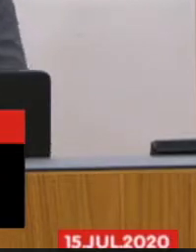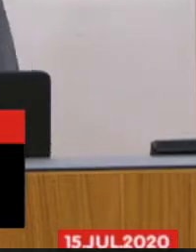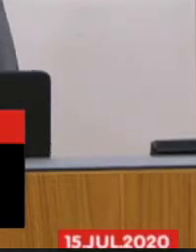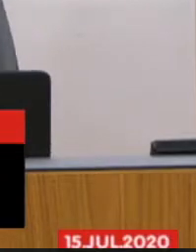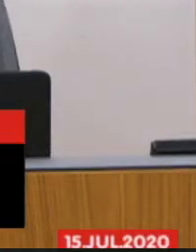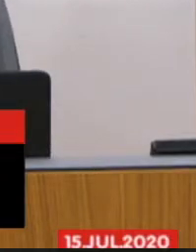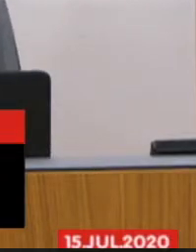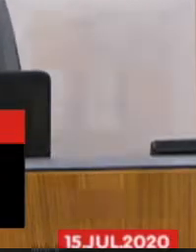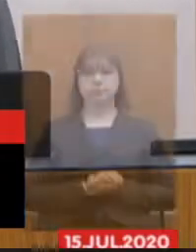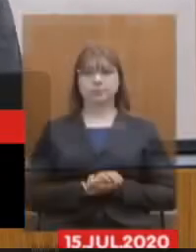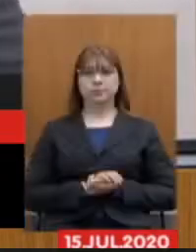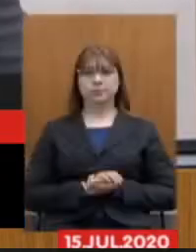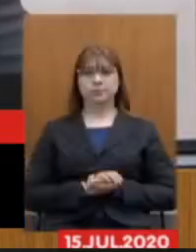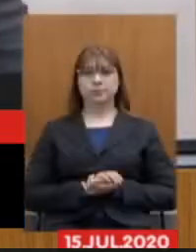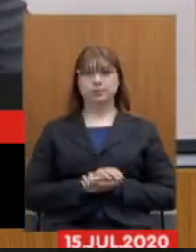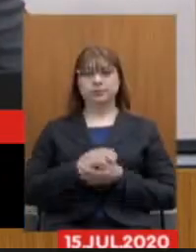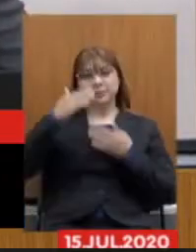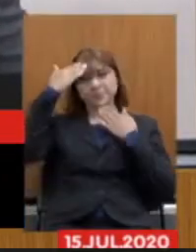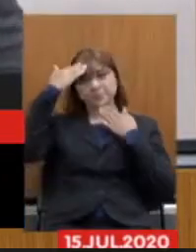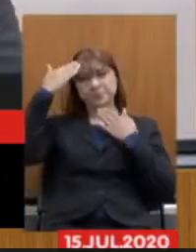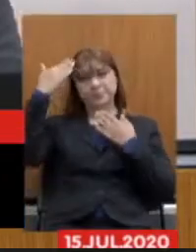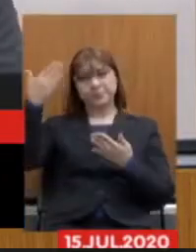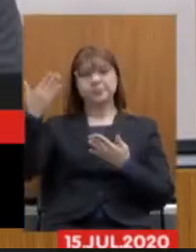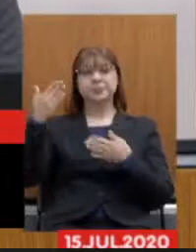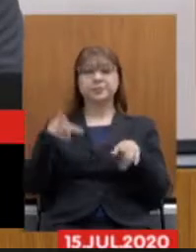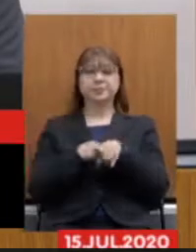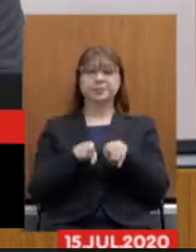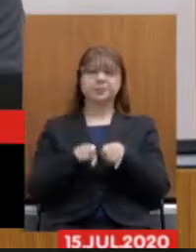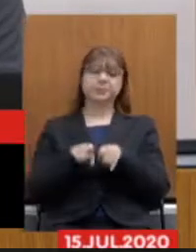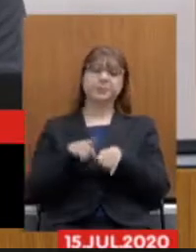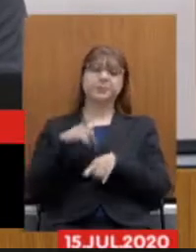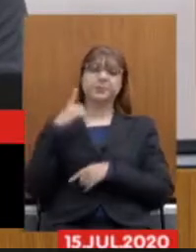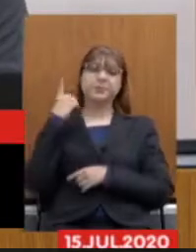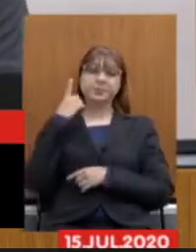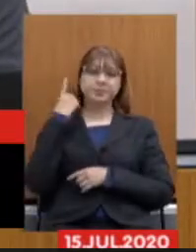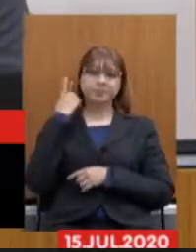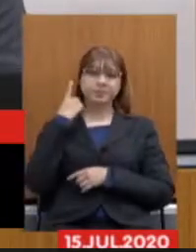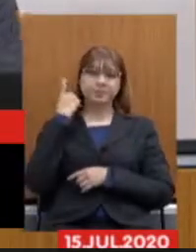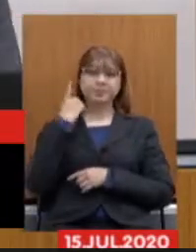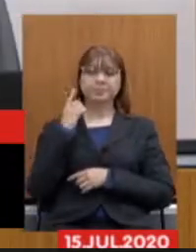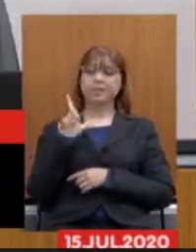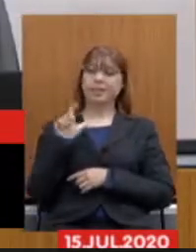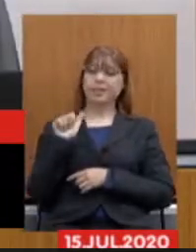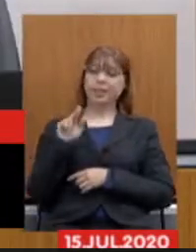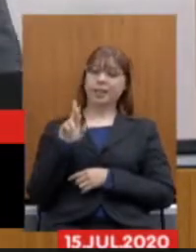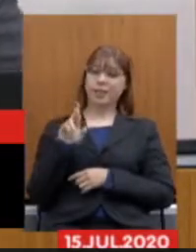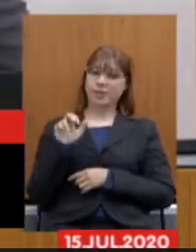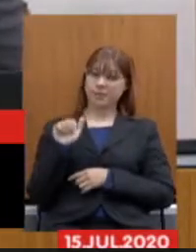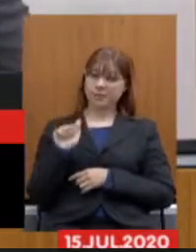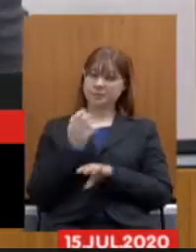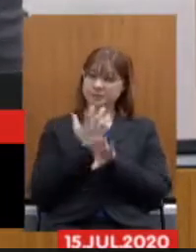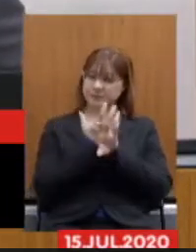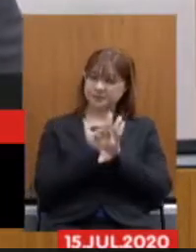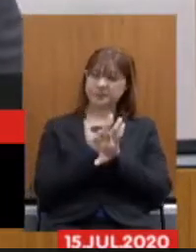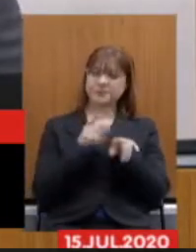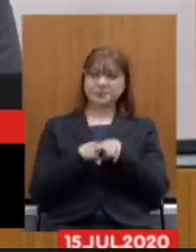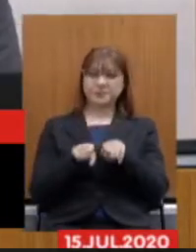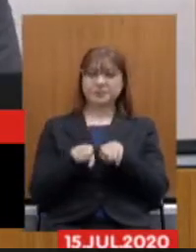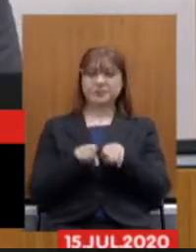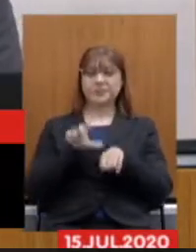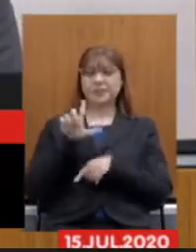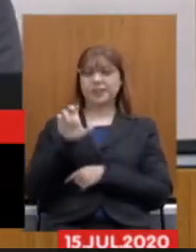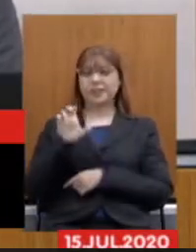seminário de forma remota agradecemos a presença da deputada Laura Serrano e do deputado